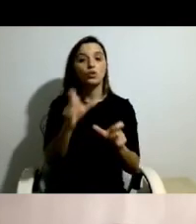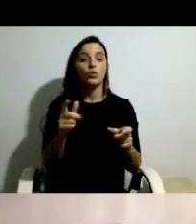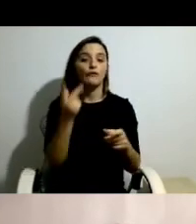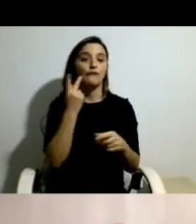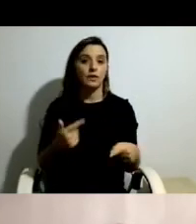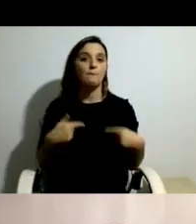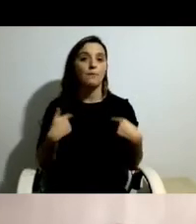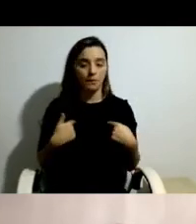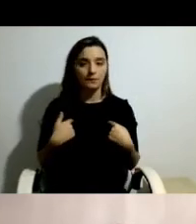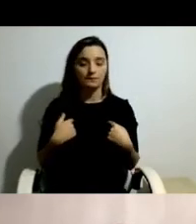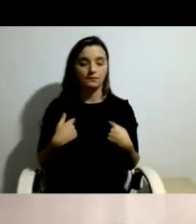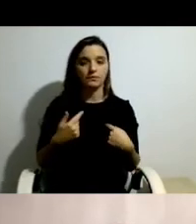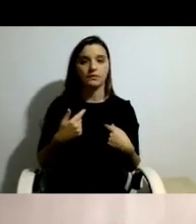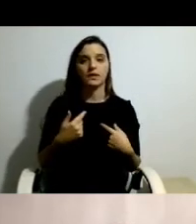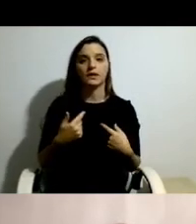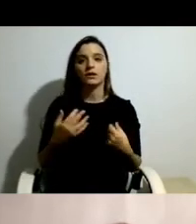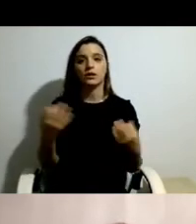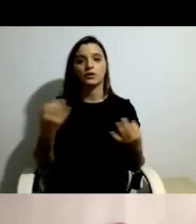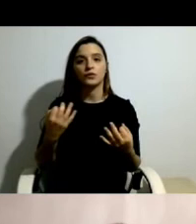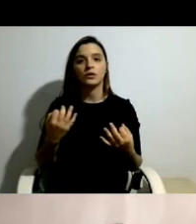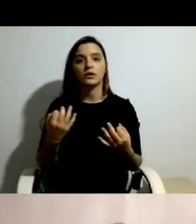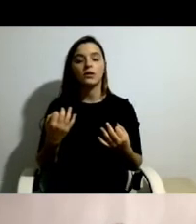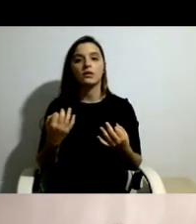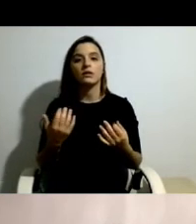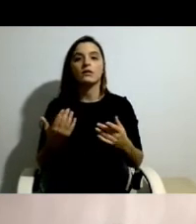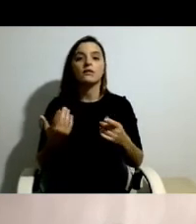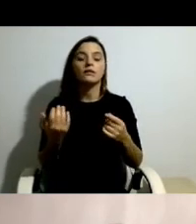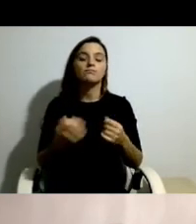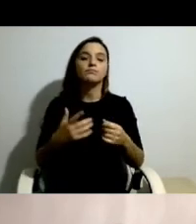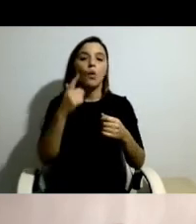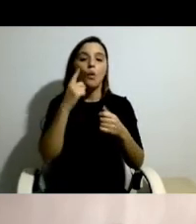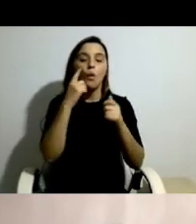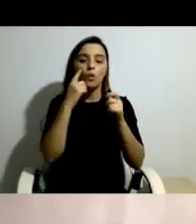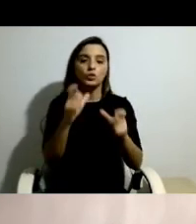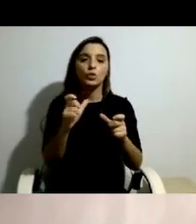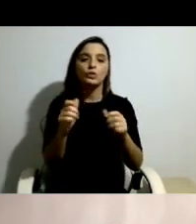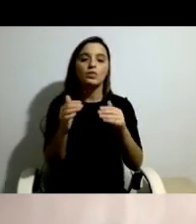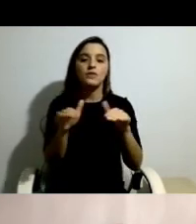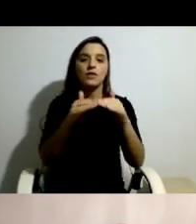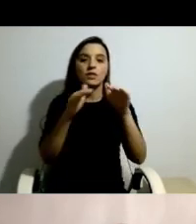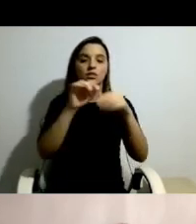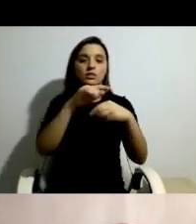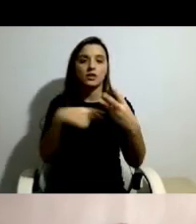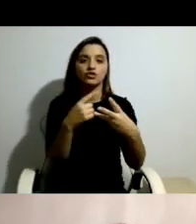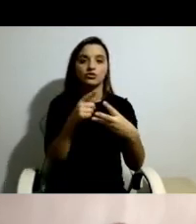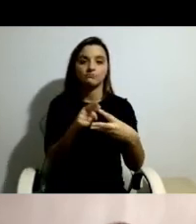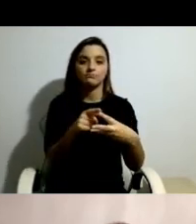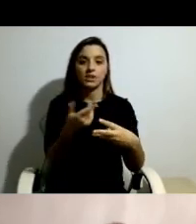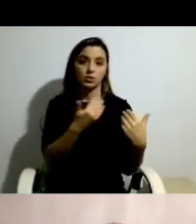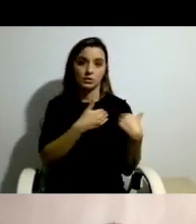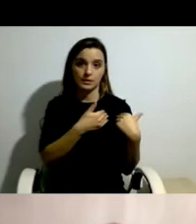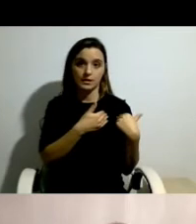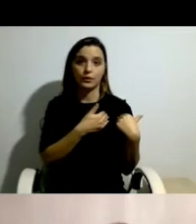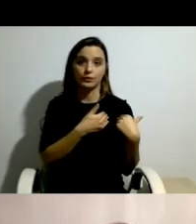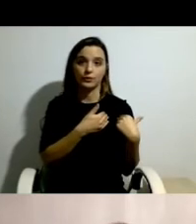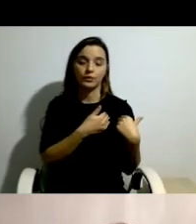identificámos três níveis de controle sobre as suas vidas. A questão da responsabilização, que já foi aqui